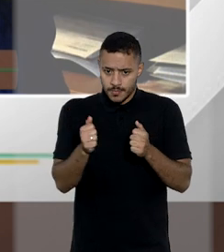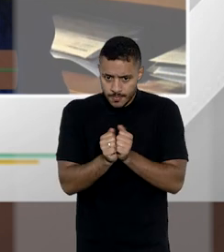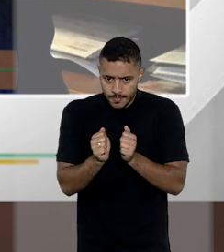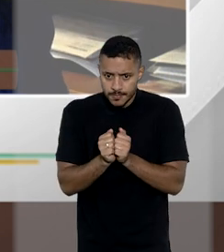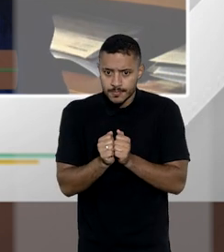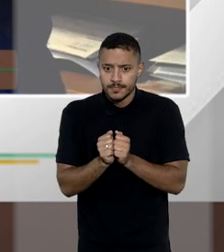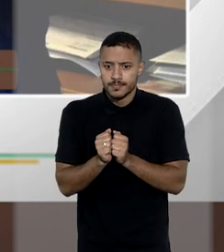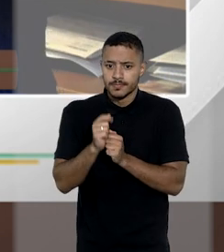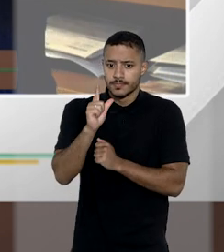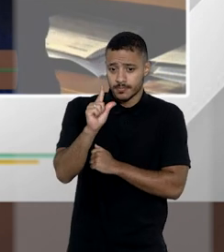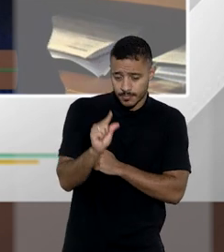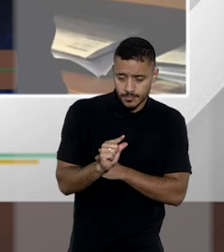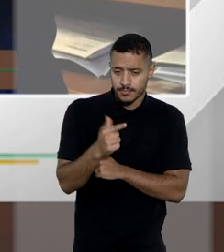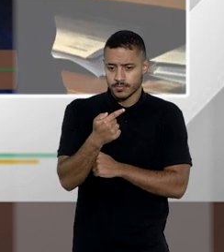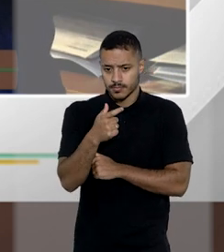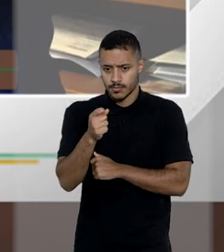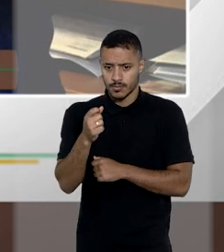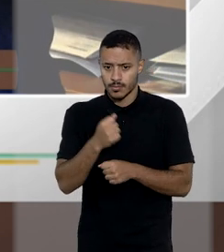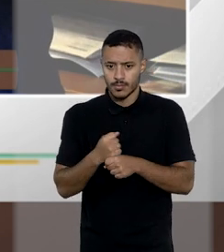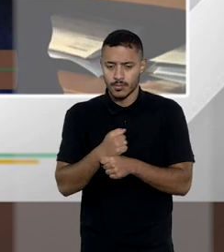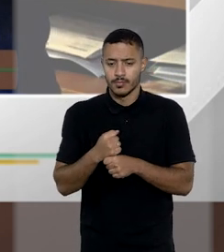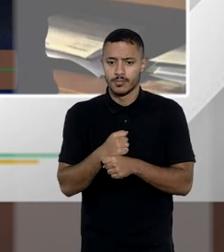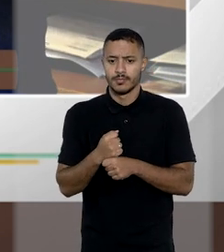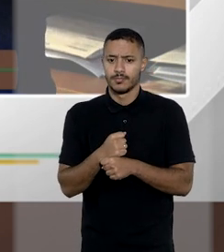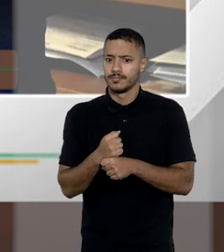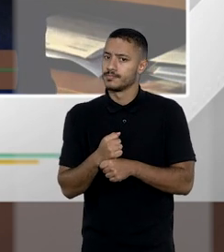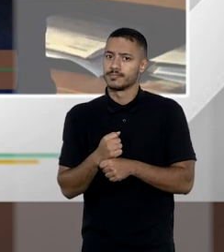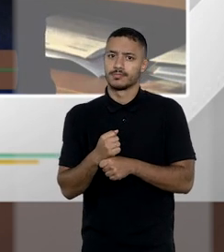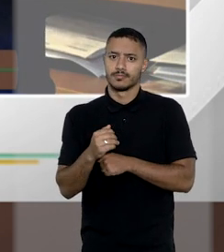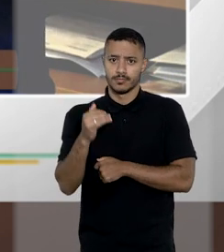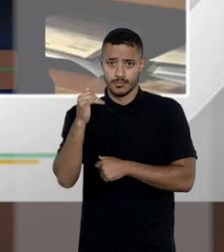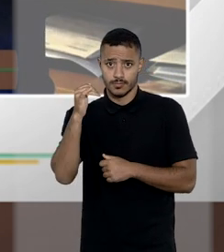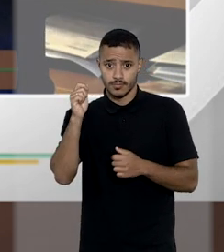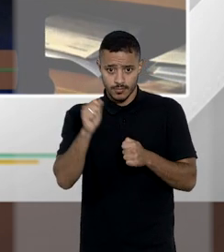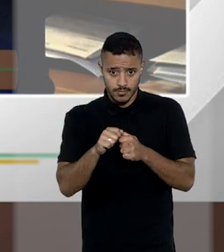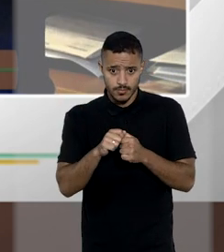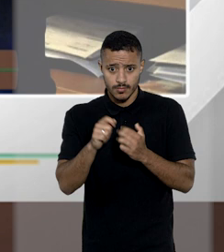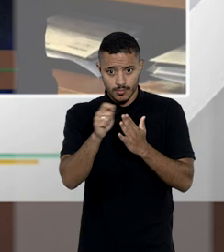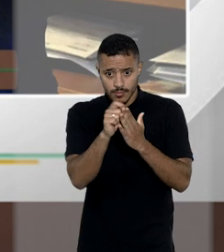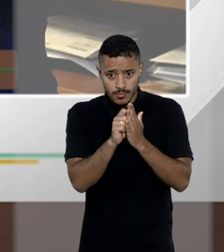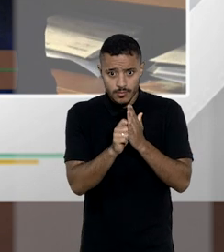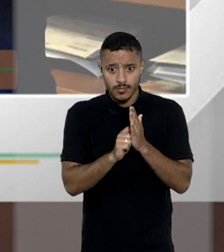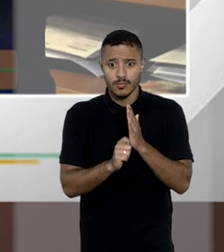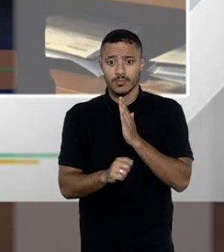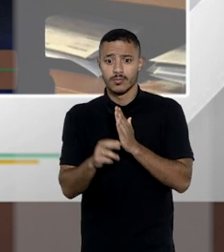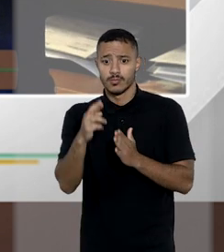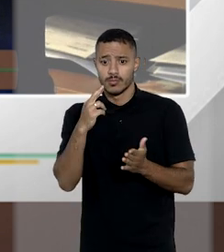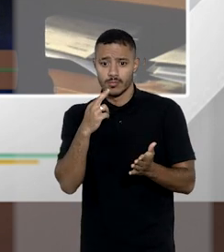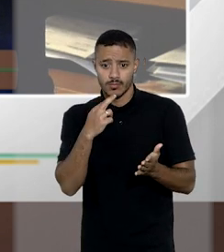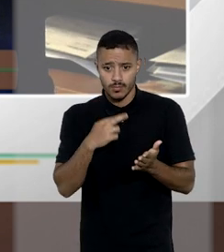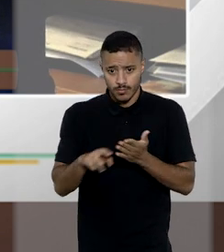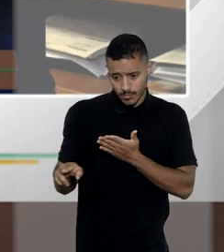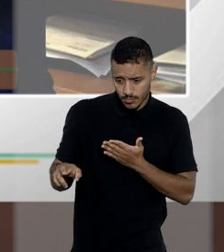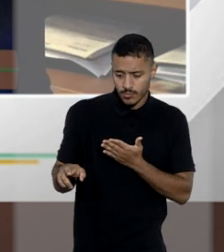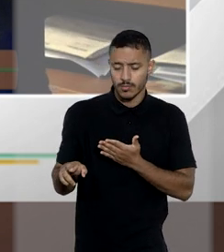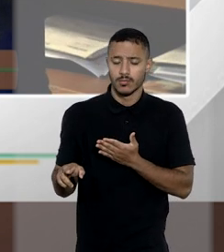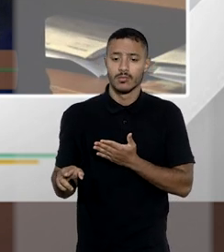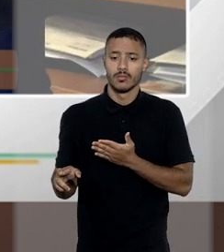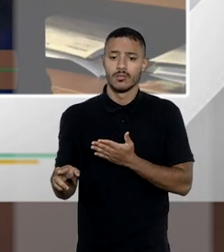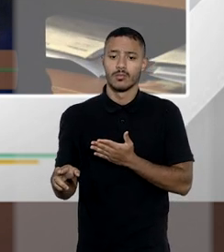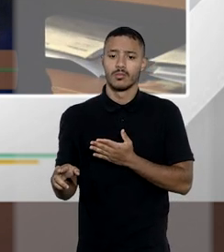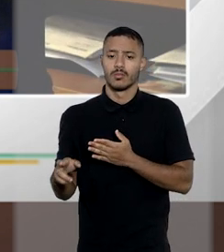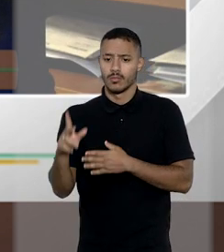companheiros menos de 70 anos deles lavrarem uma escritura renunciando ou